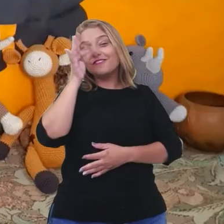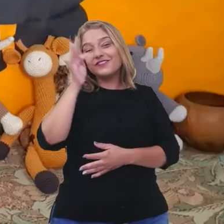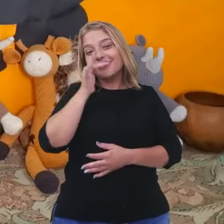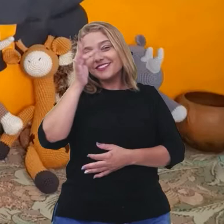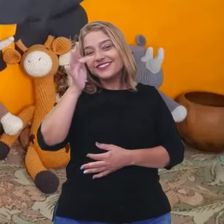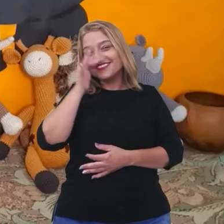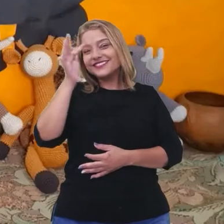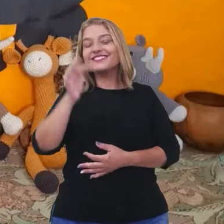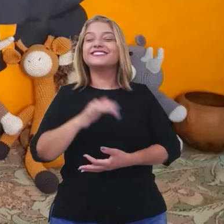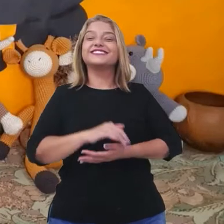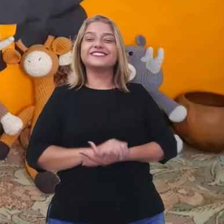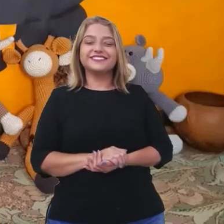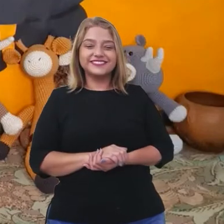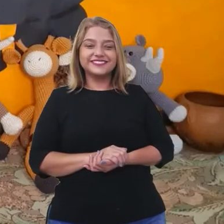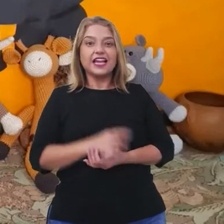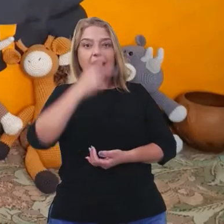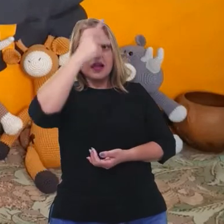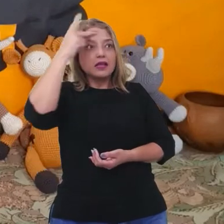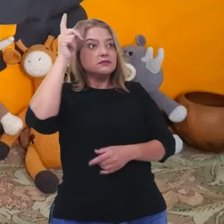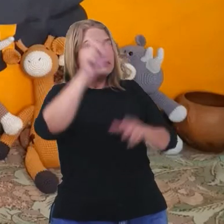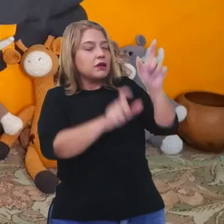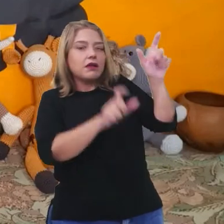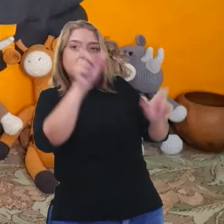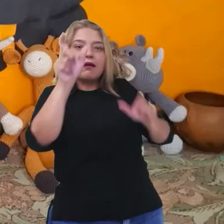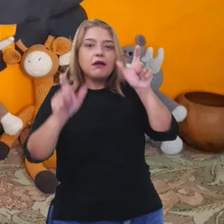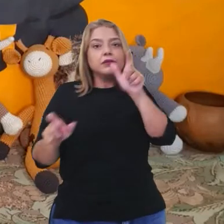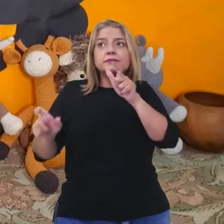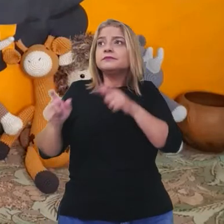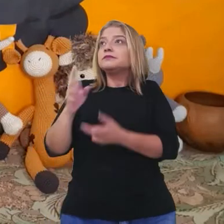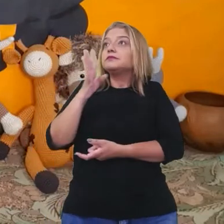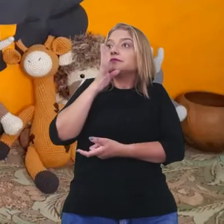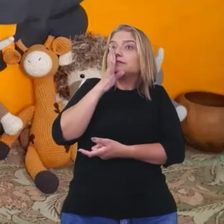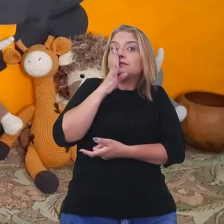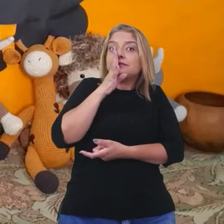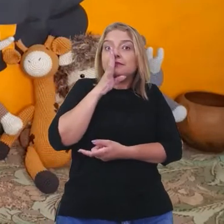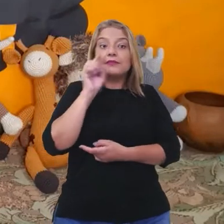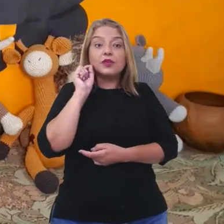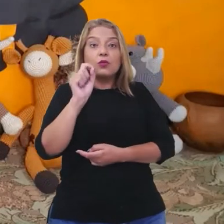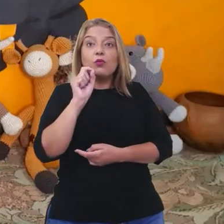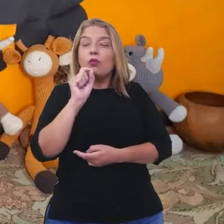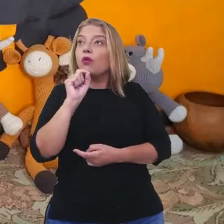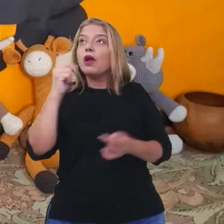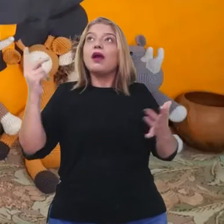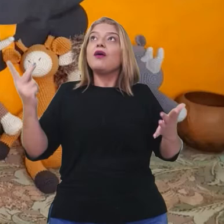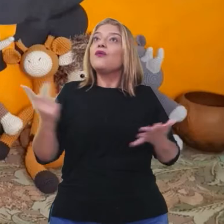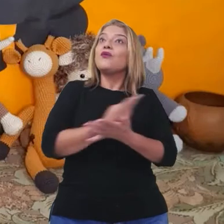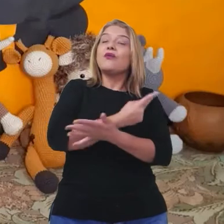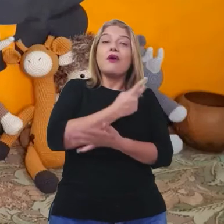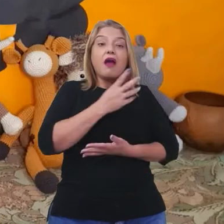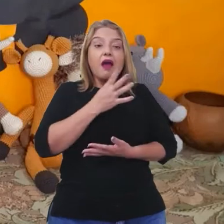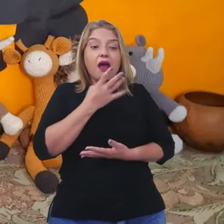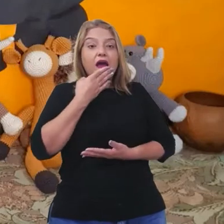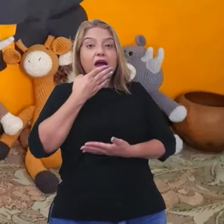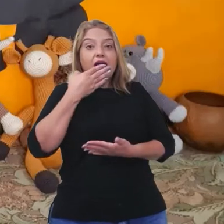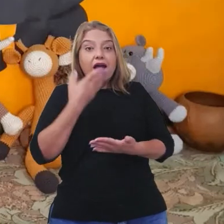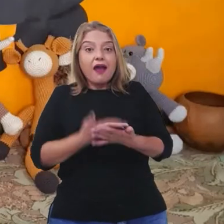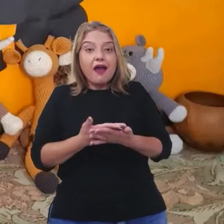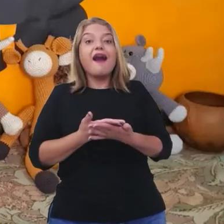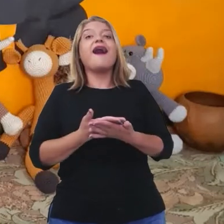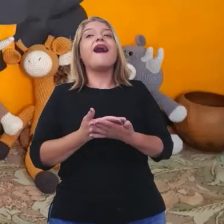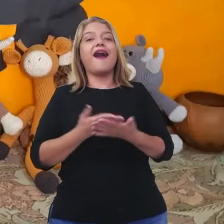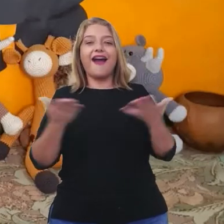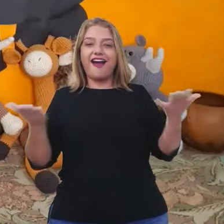flores. As pessoas da aldeia estavam ali admiradas. E agora sim,